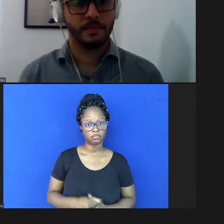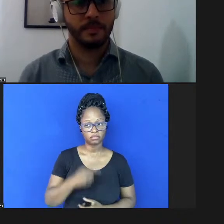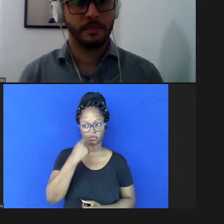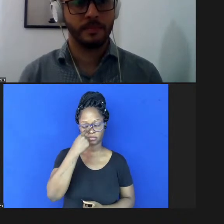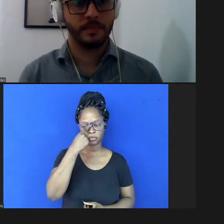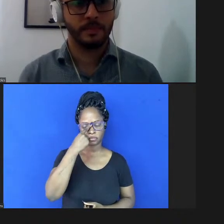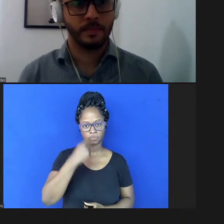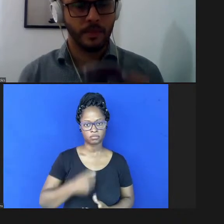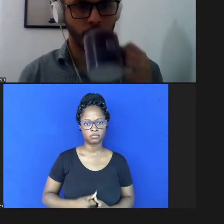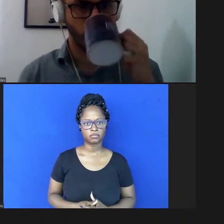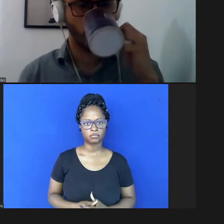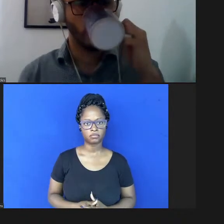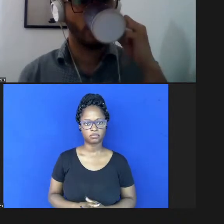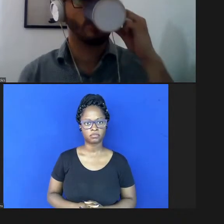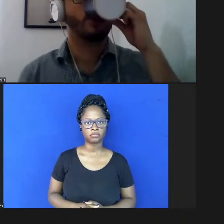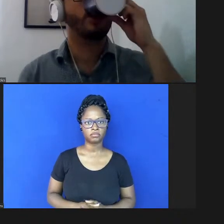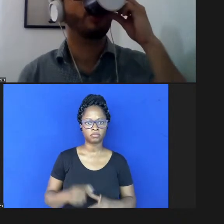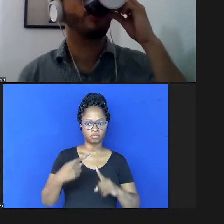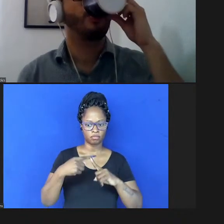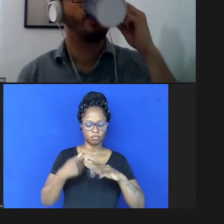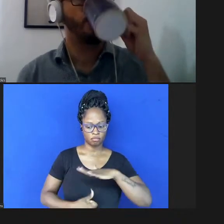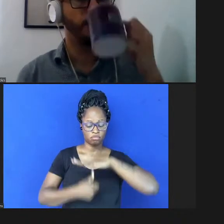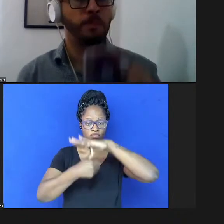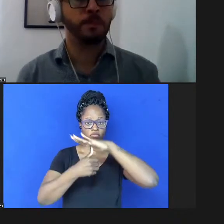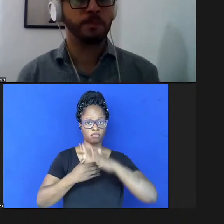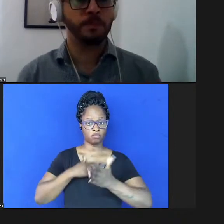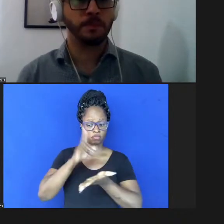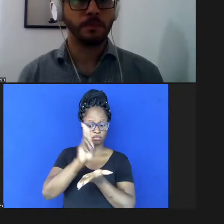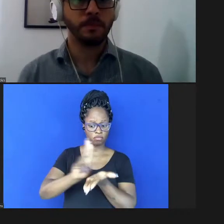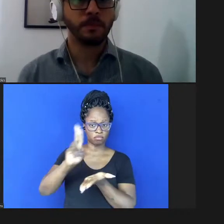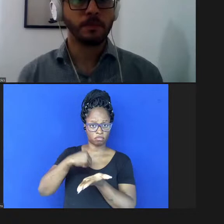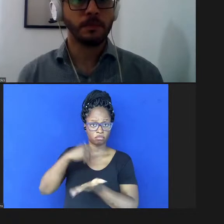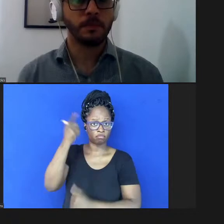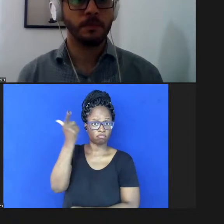eu fui reitor da minha universidade e eu consegui